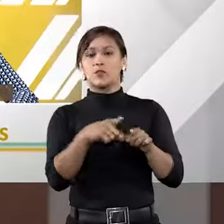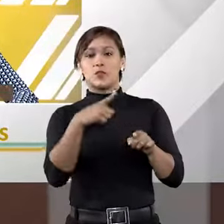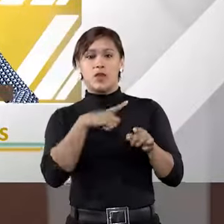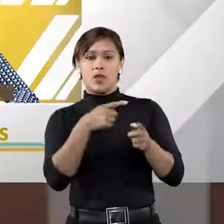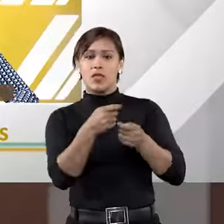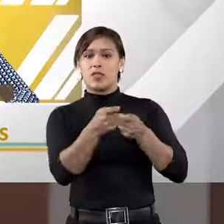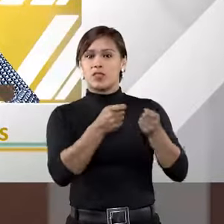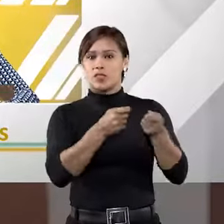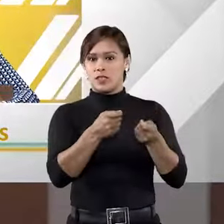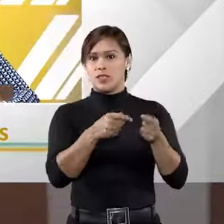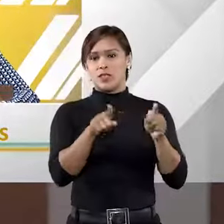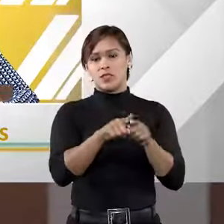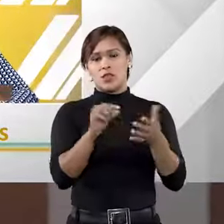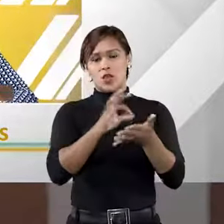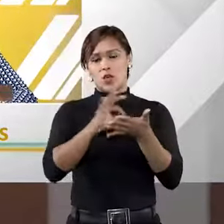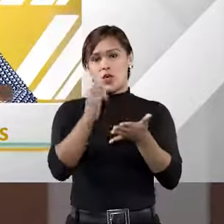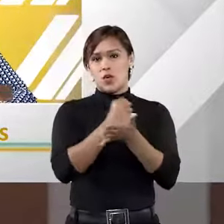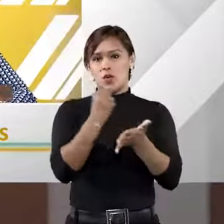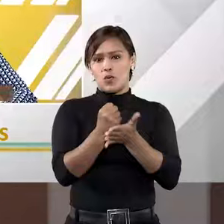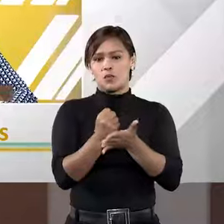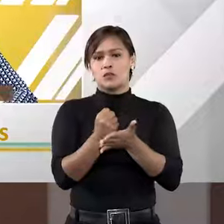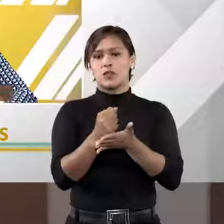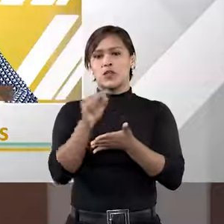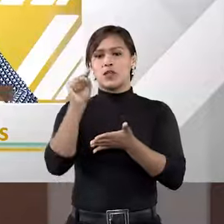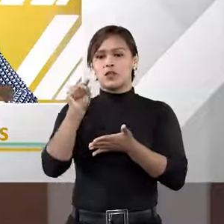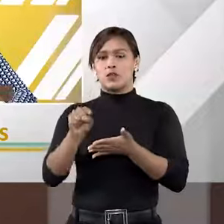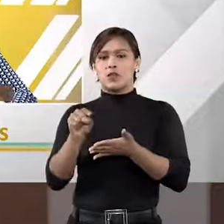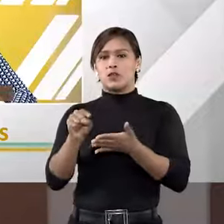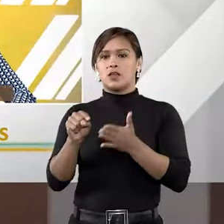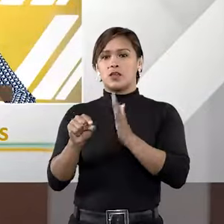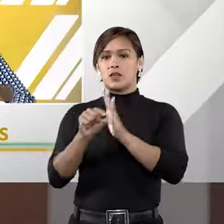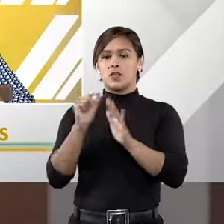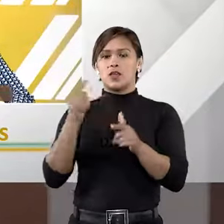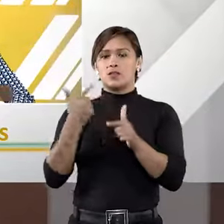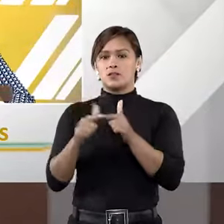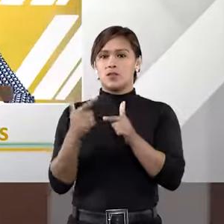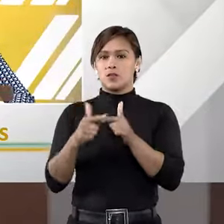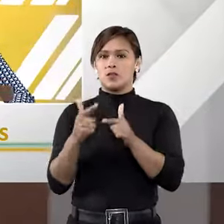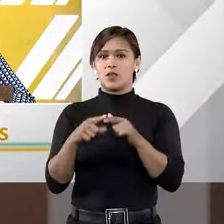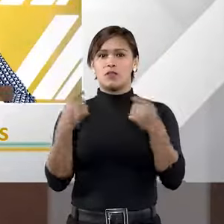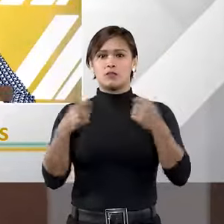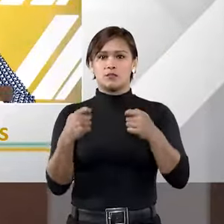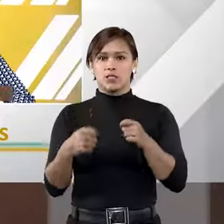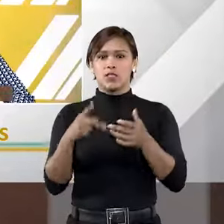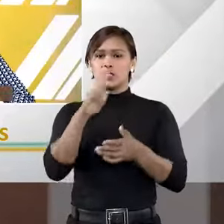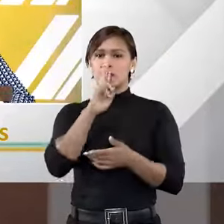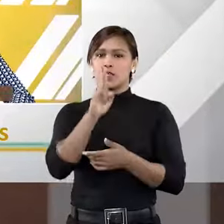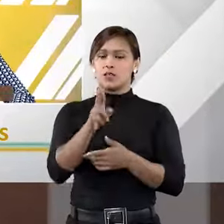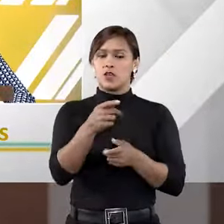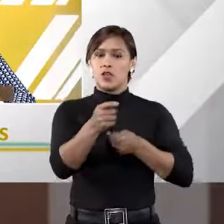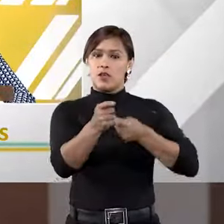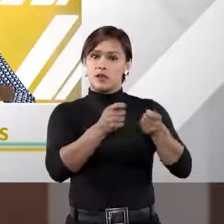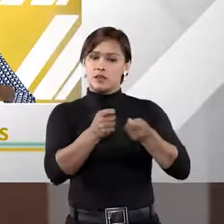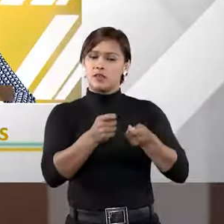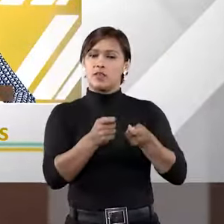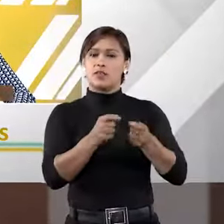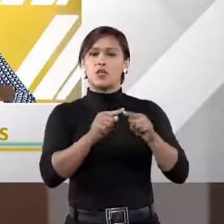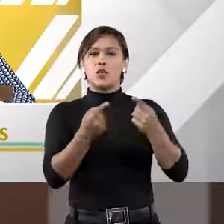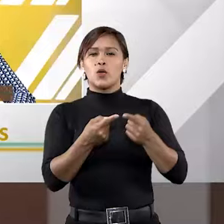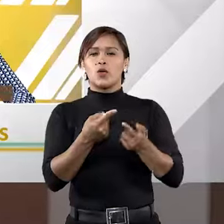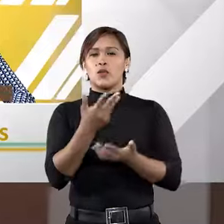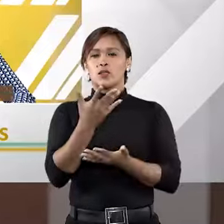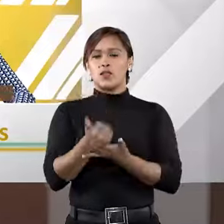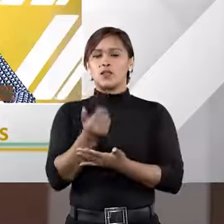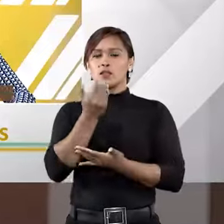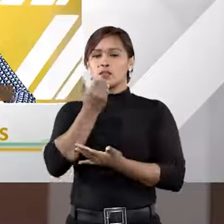haja um contrato, prevendo que esse litígio deve ser resolvido por meio de arbitragem, quando elas